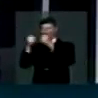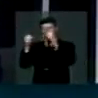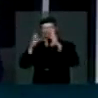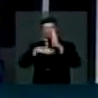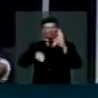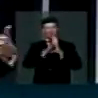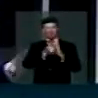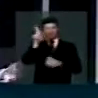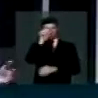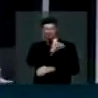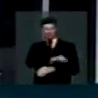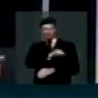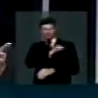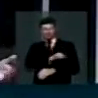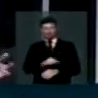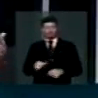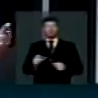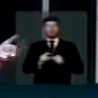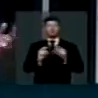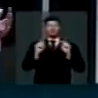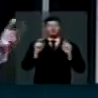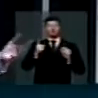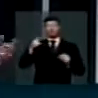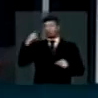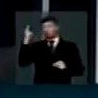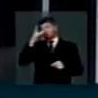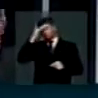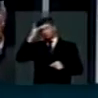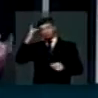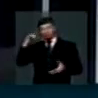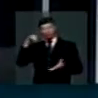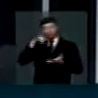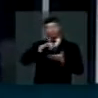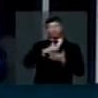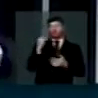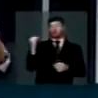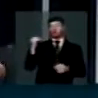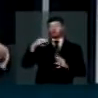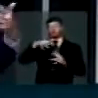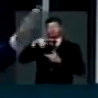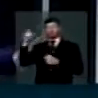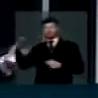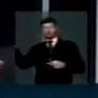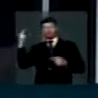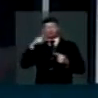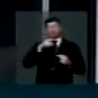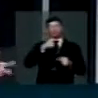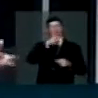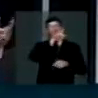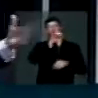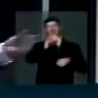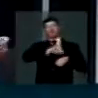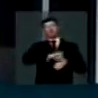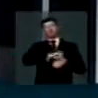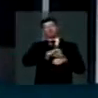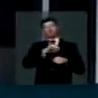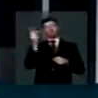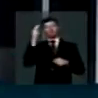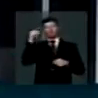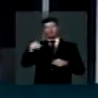de Janeiro. Faz com que todos os voos internacionais importantes tenham que sair de outras capitais,